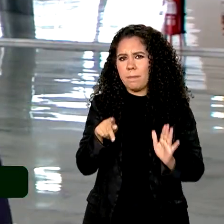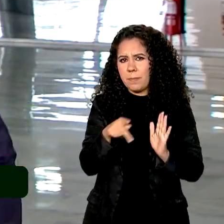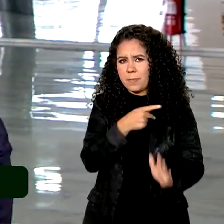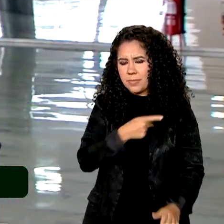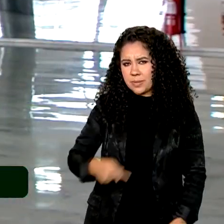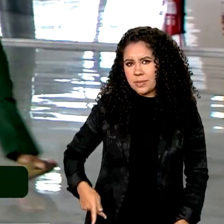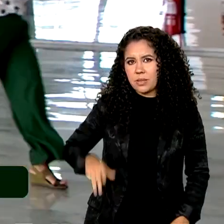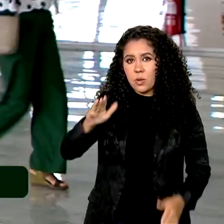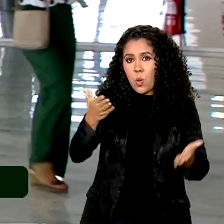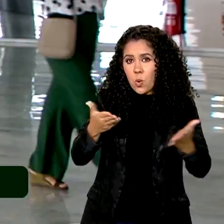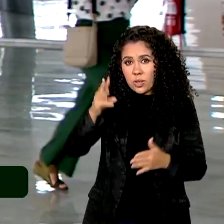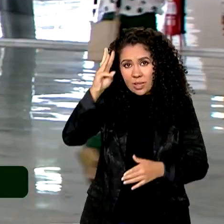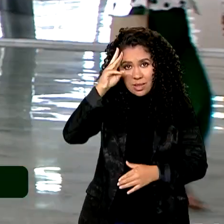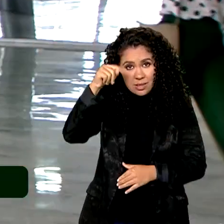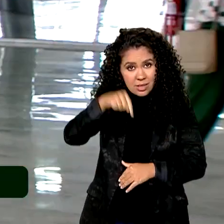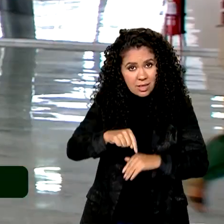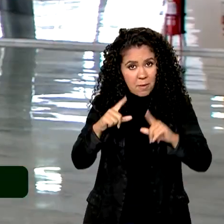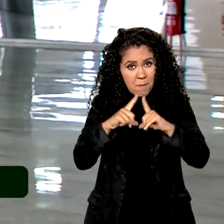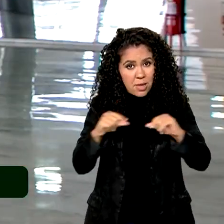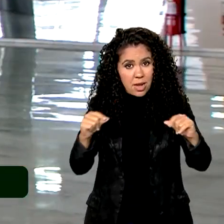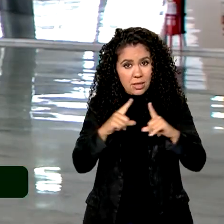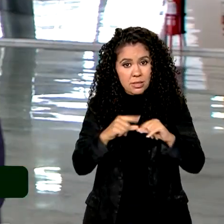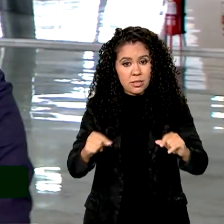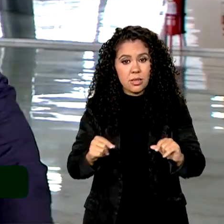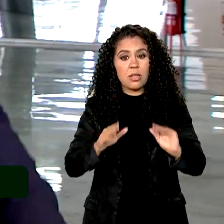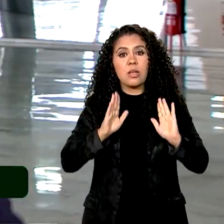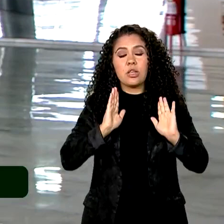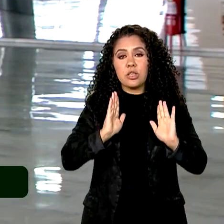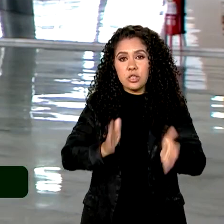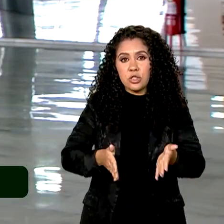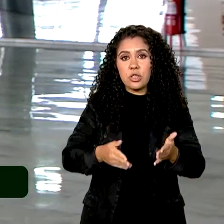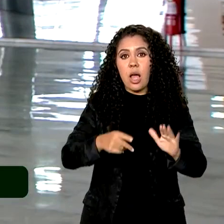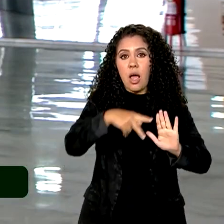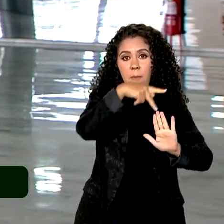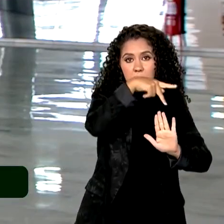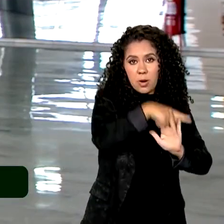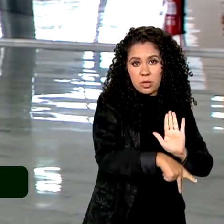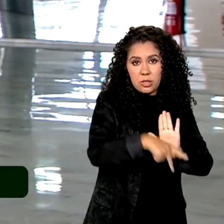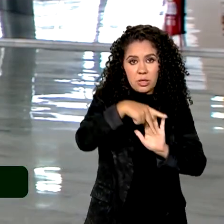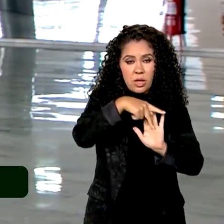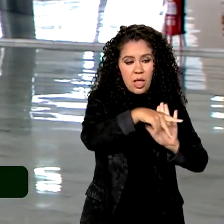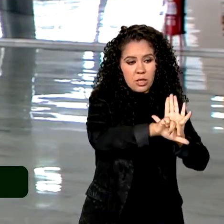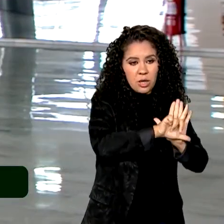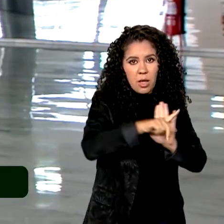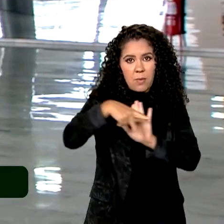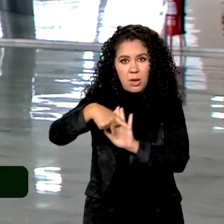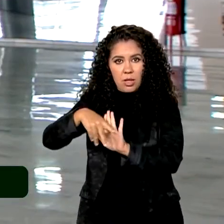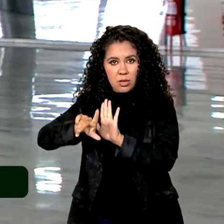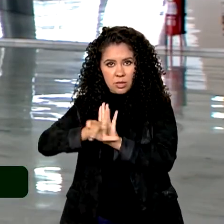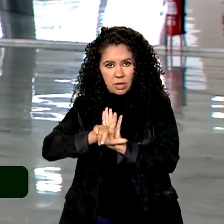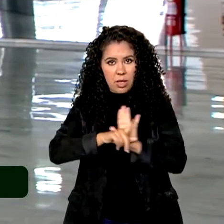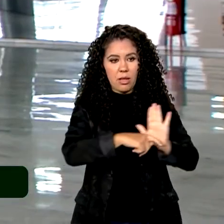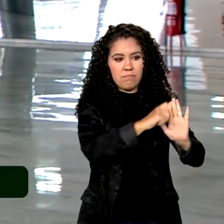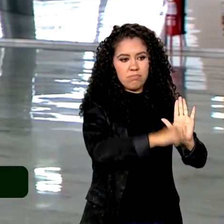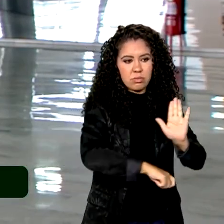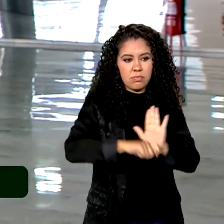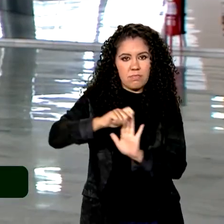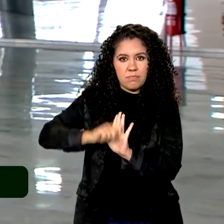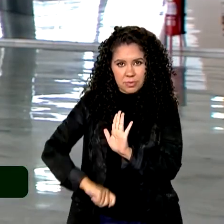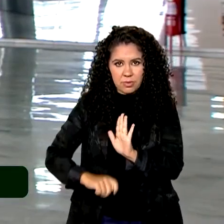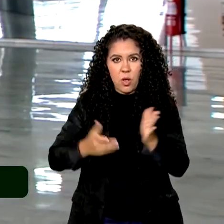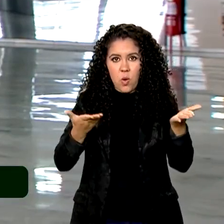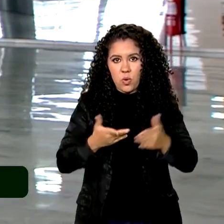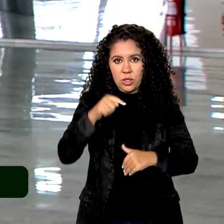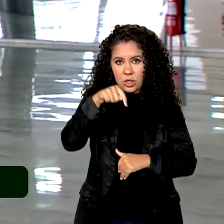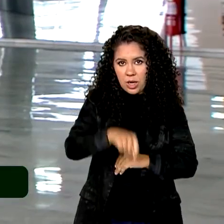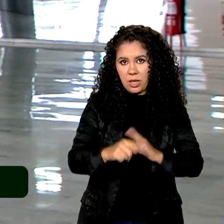terça-feira aqui em Brasília. Foram sancionados dois projetos de lei pelo presidente Lula aqui no Palácio do Planalto.